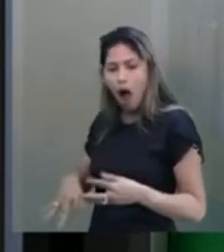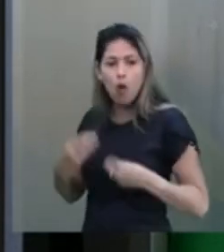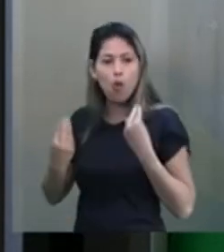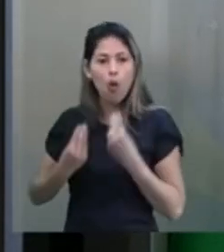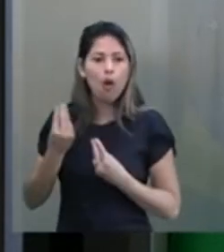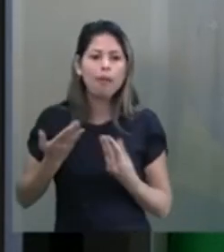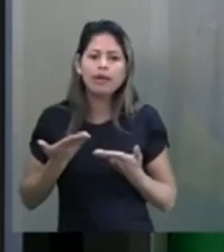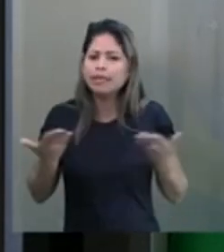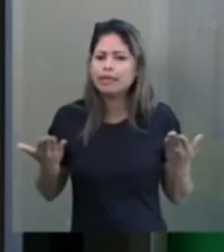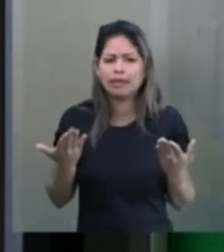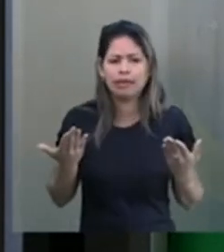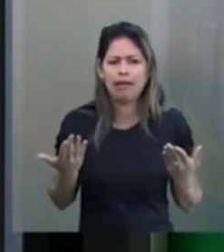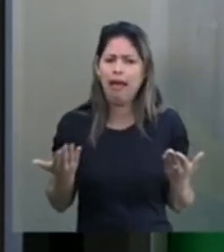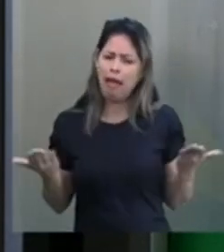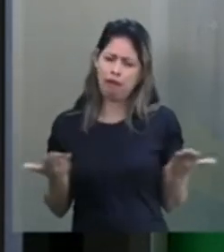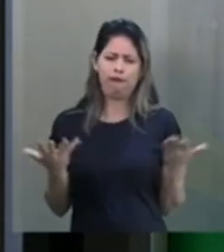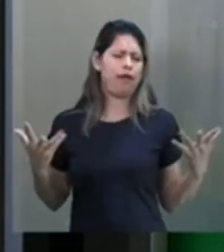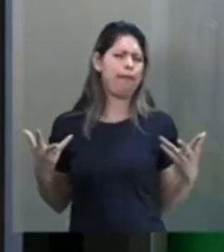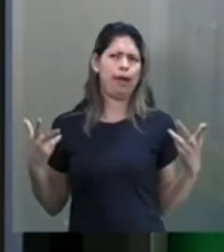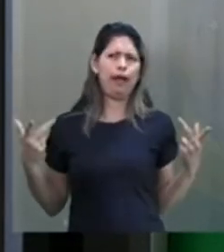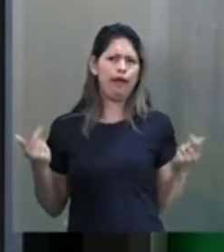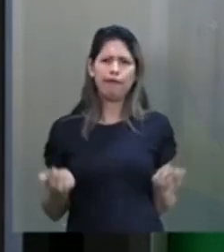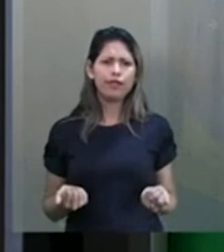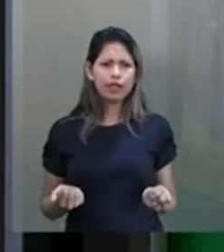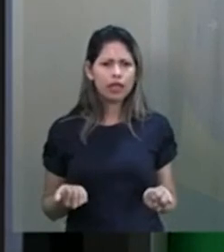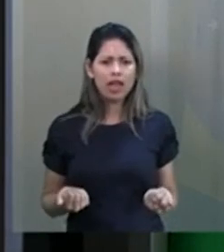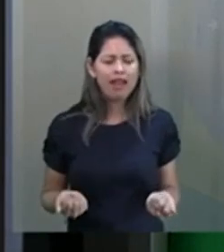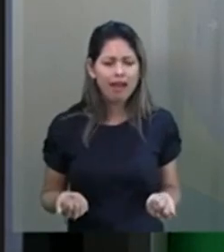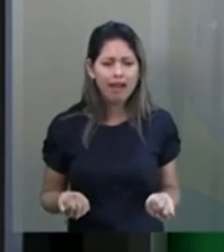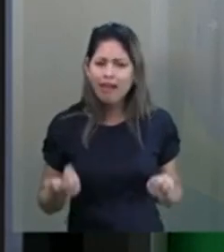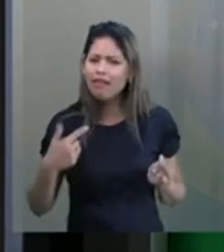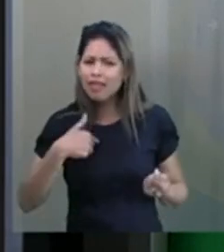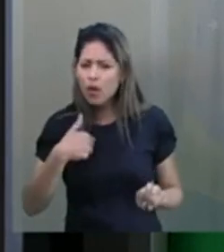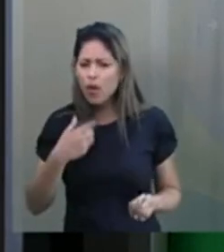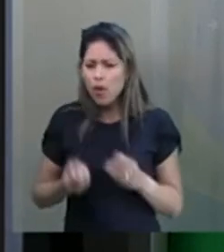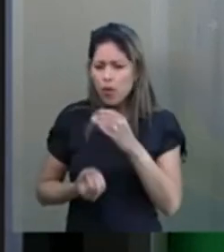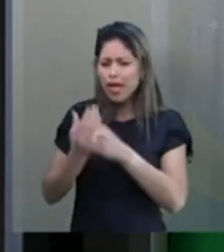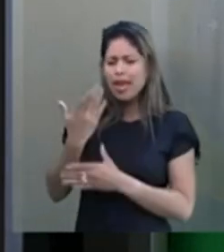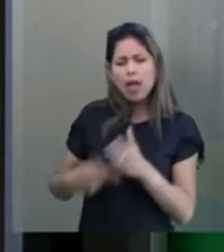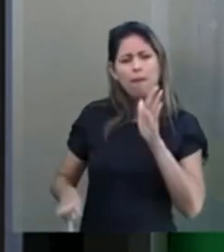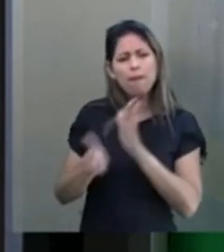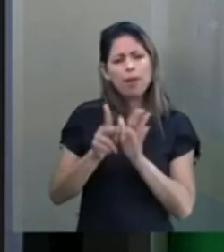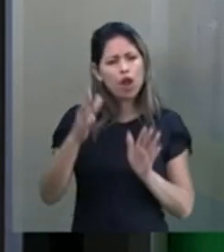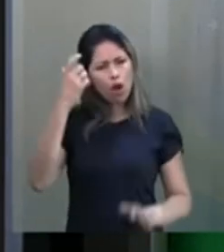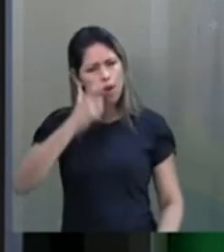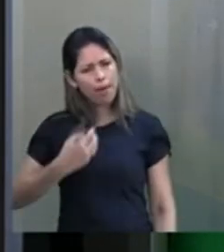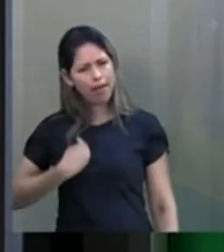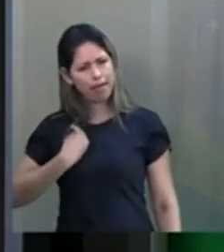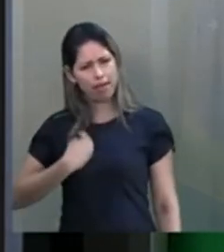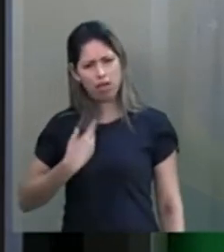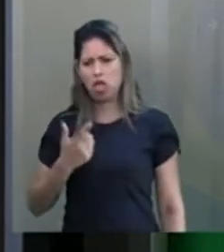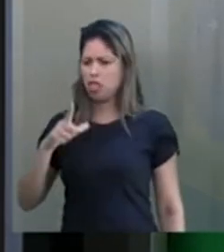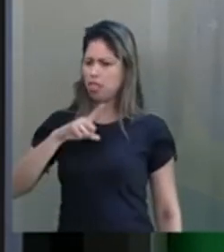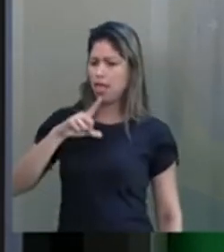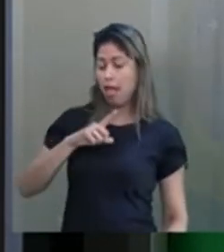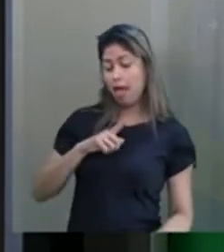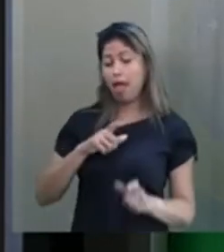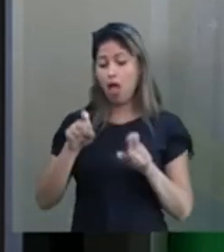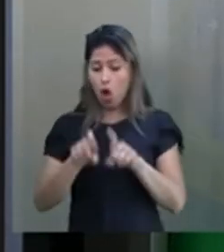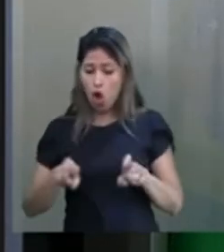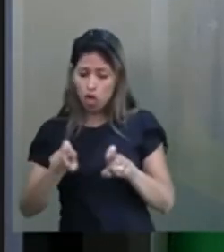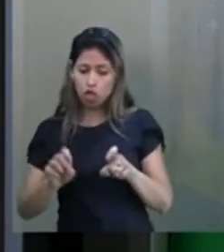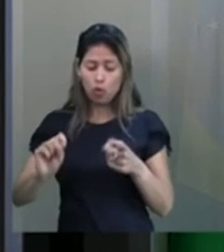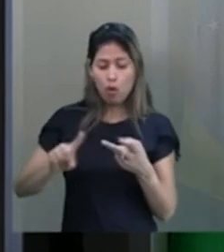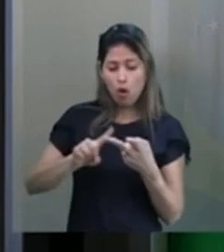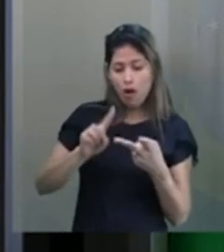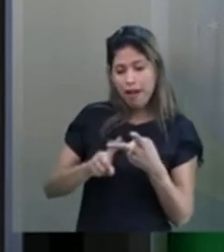verba é retroativa. Olha só que maravilha. Bom, então eu criei um benefício para mim próprio, seja um auxílio notebook, seja um auxílio livro, seja um auxílio